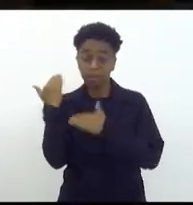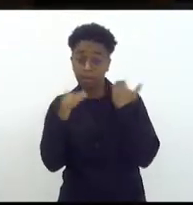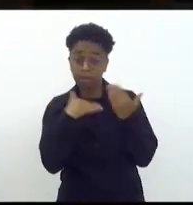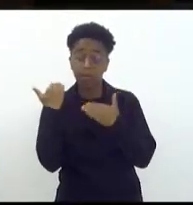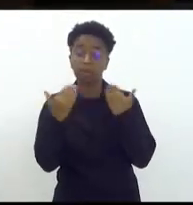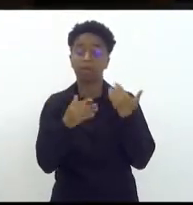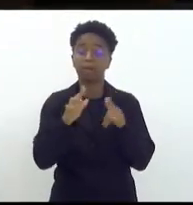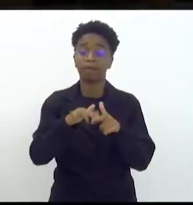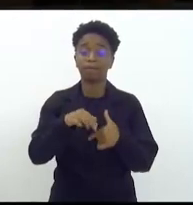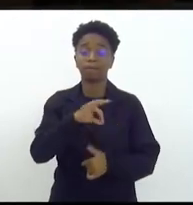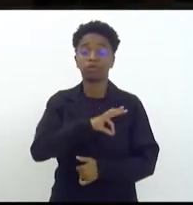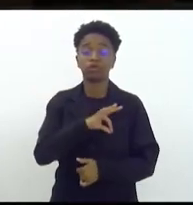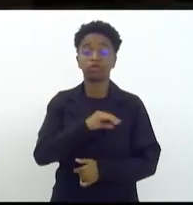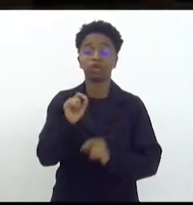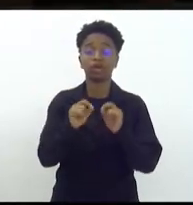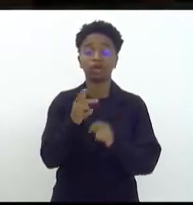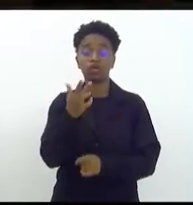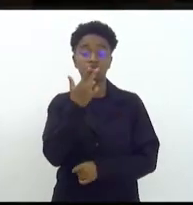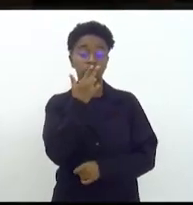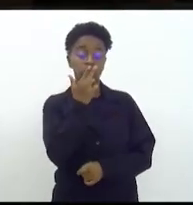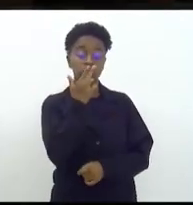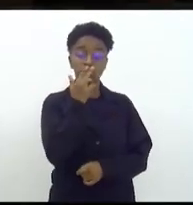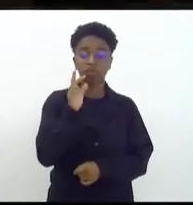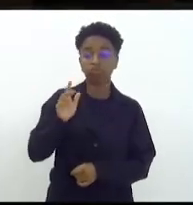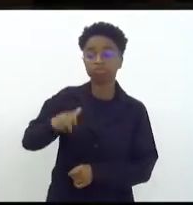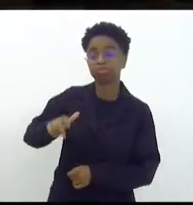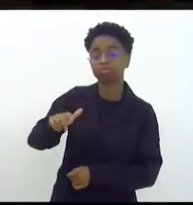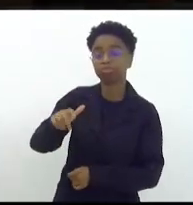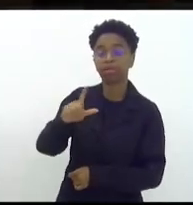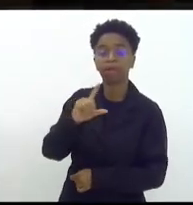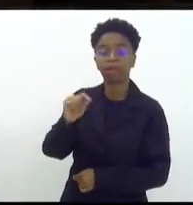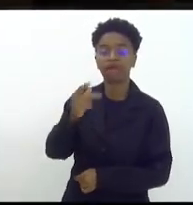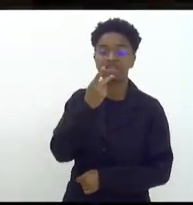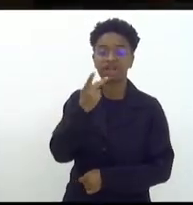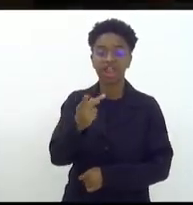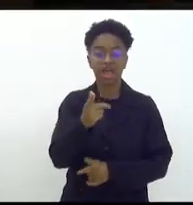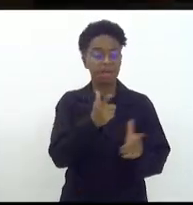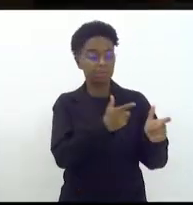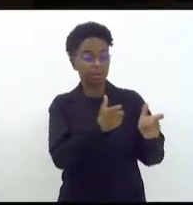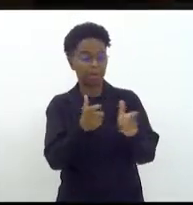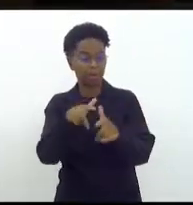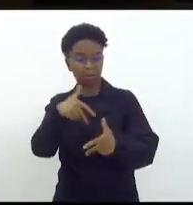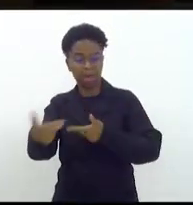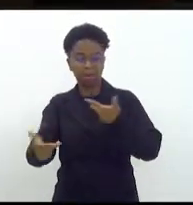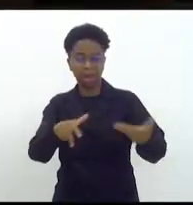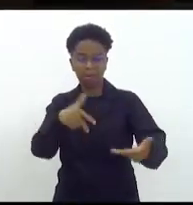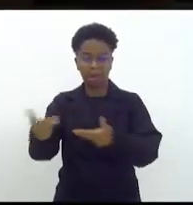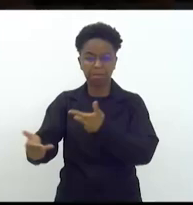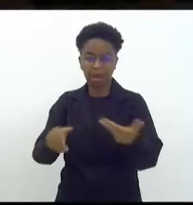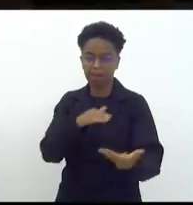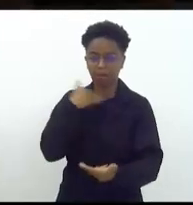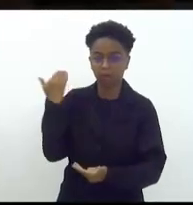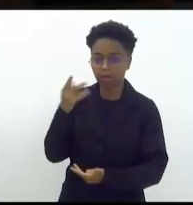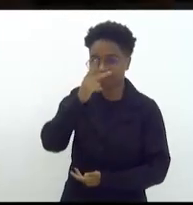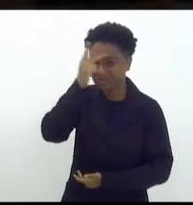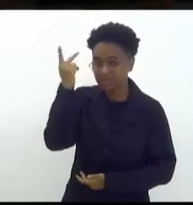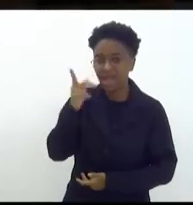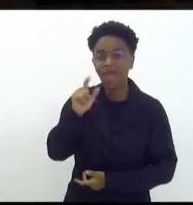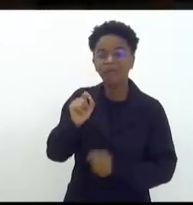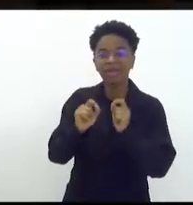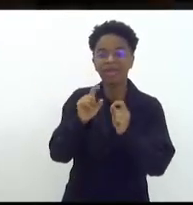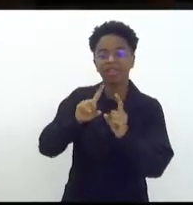com os policiais saindo fumando charuto dizendo que aquela chacina aquela carnificina era o